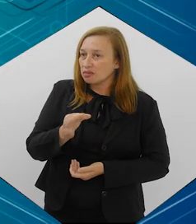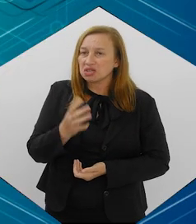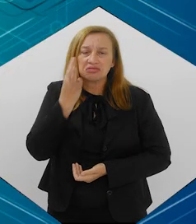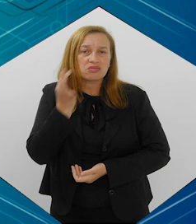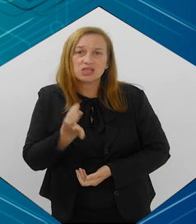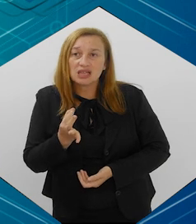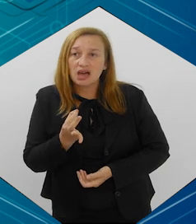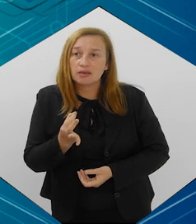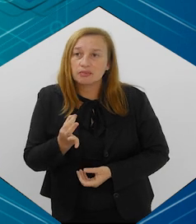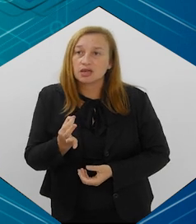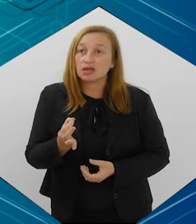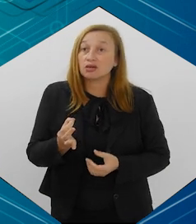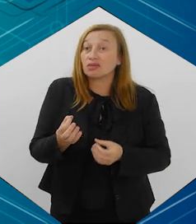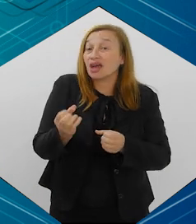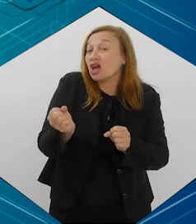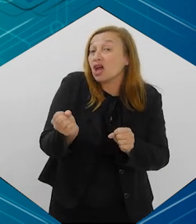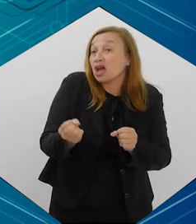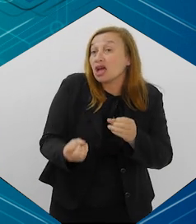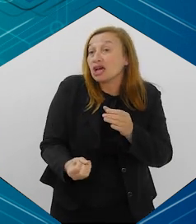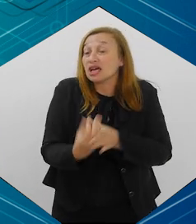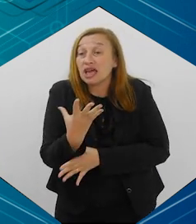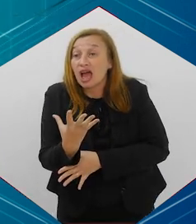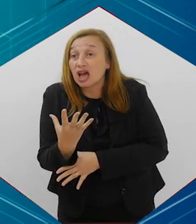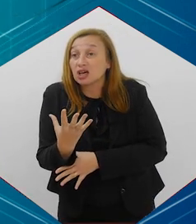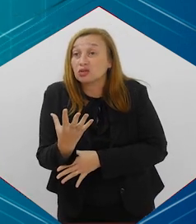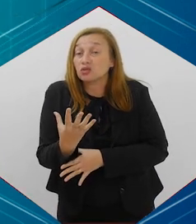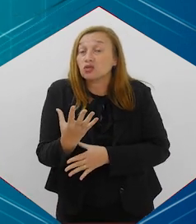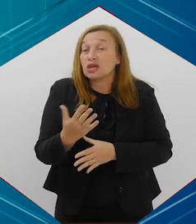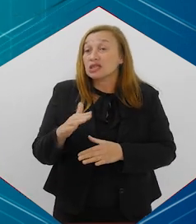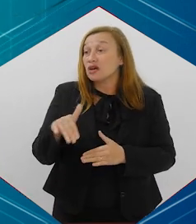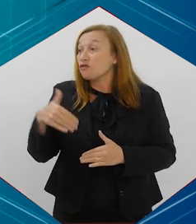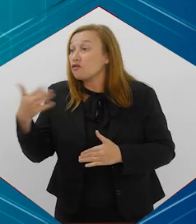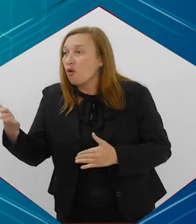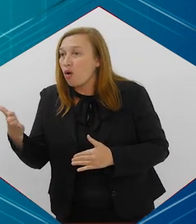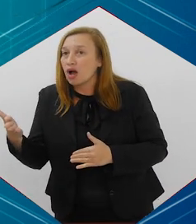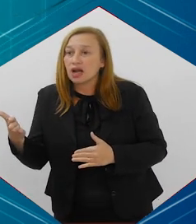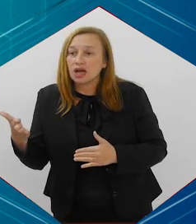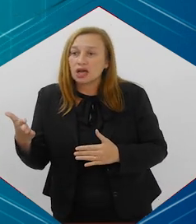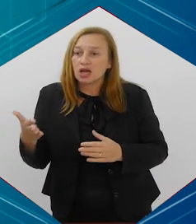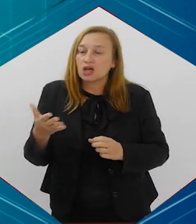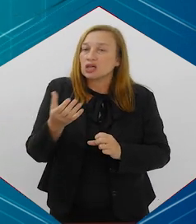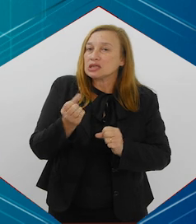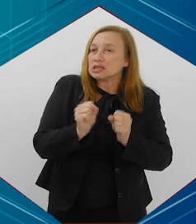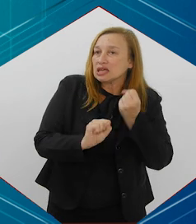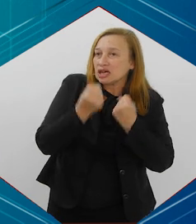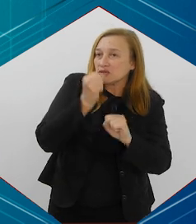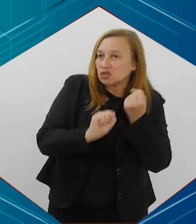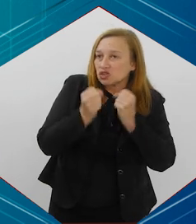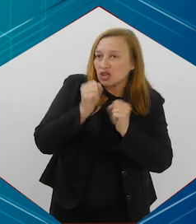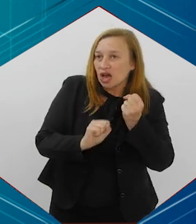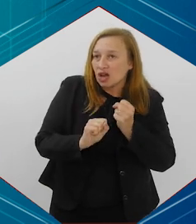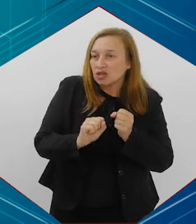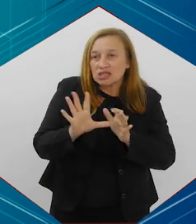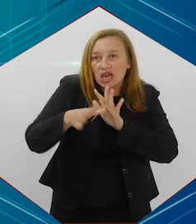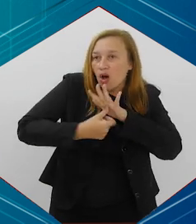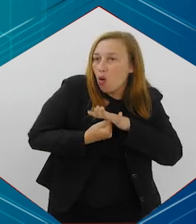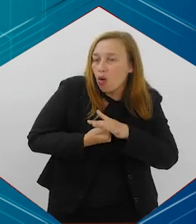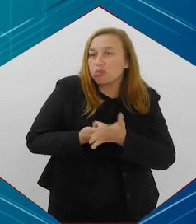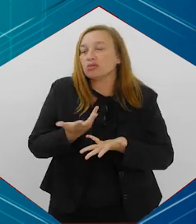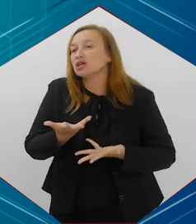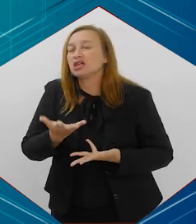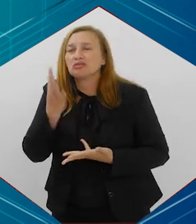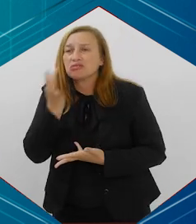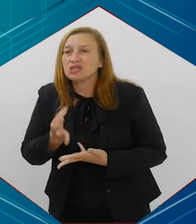Exatamente. A gente não sabe aonde que isso é fabricado, se é fabricado fora, se é contrabando. Então, a gente também não sabe aonde aquele